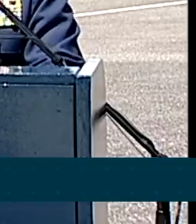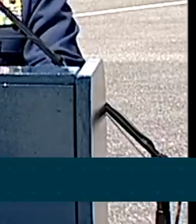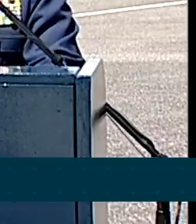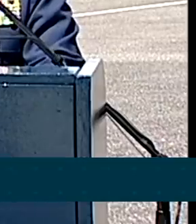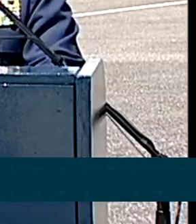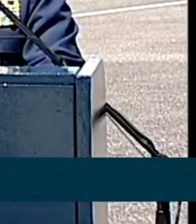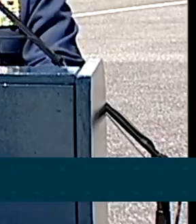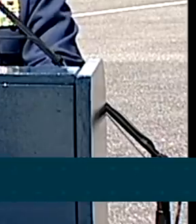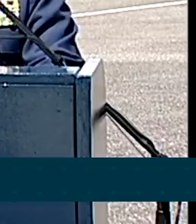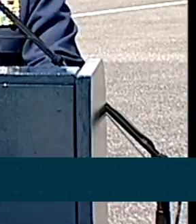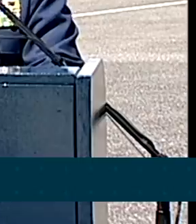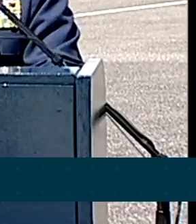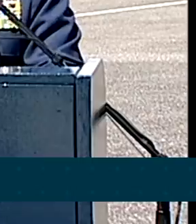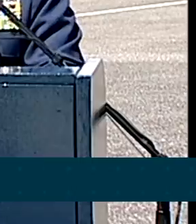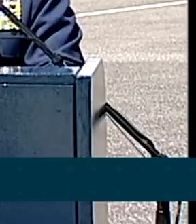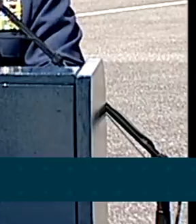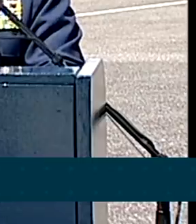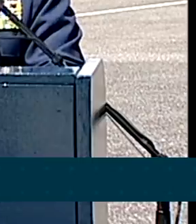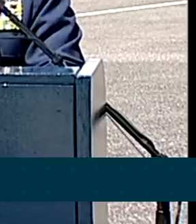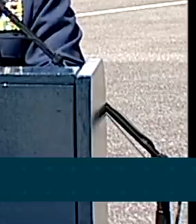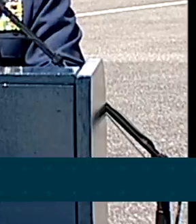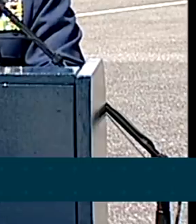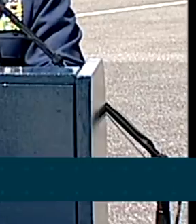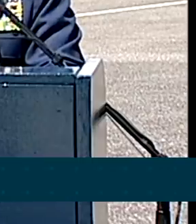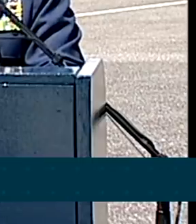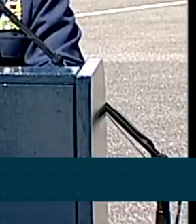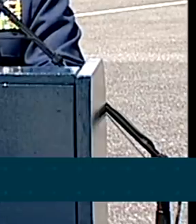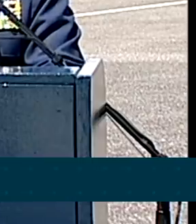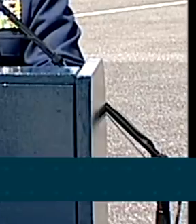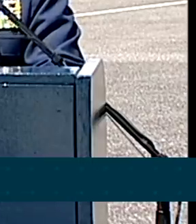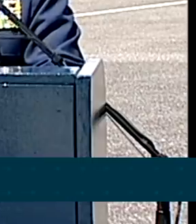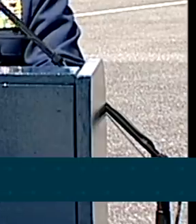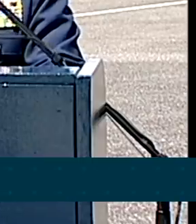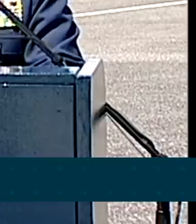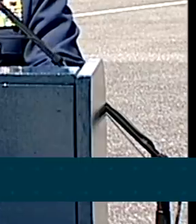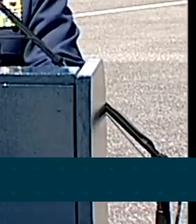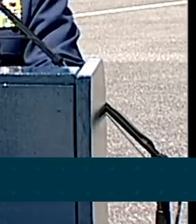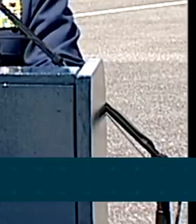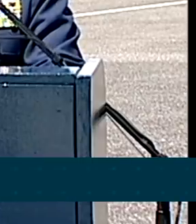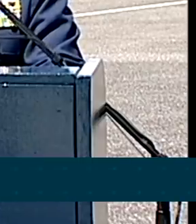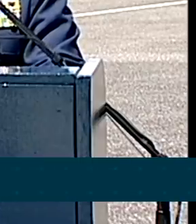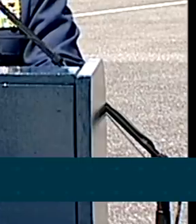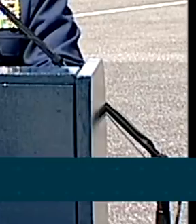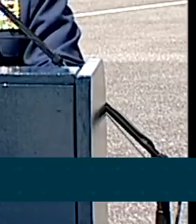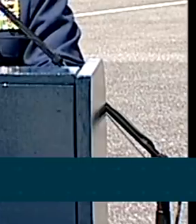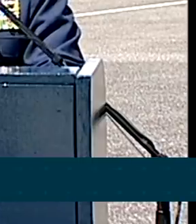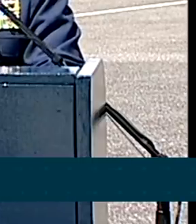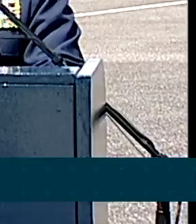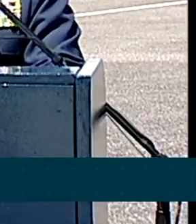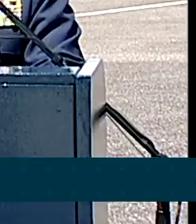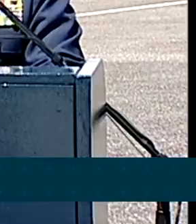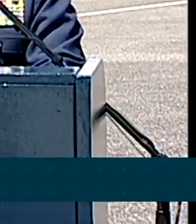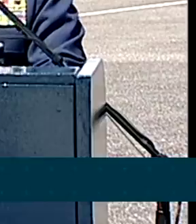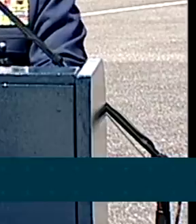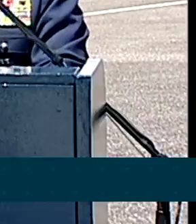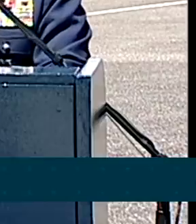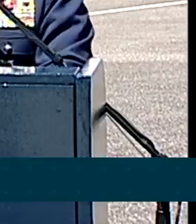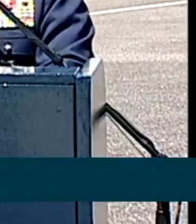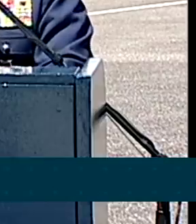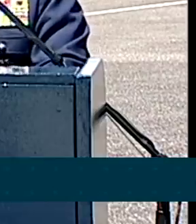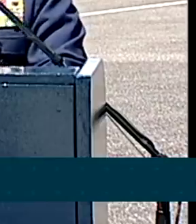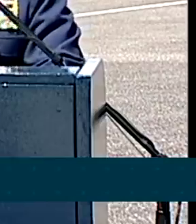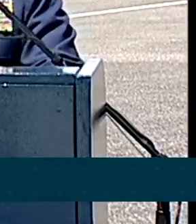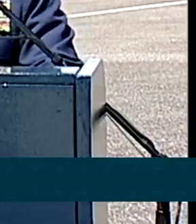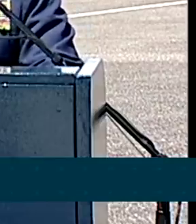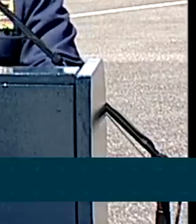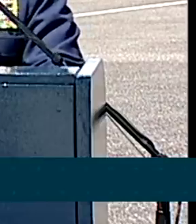C-65, o Amazonas, transportou oxigênio gasoso para Tabatinga e Tefé. O Brasília, o C